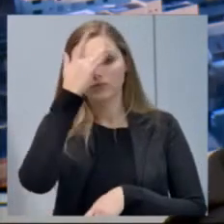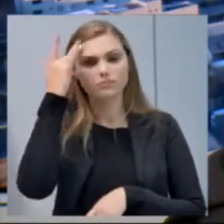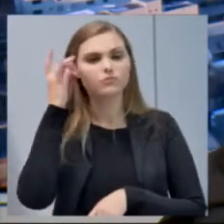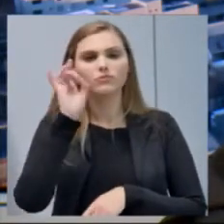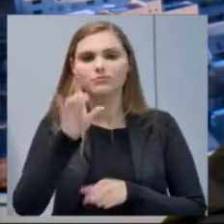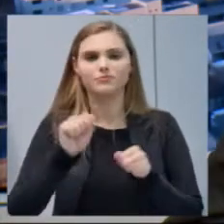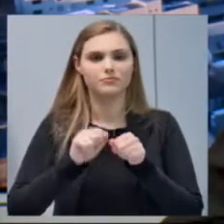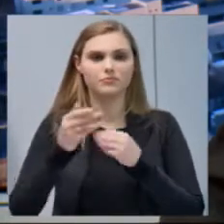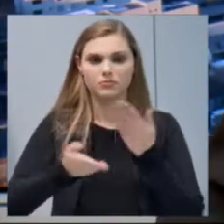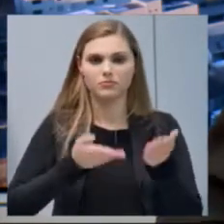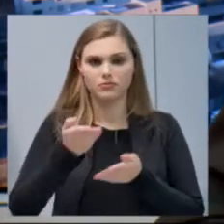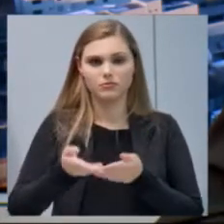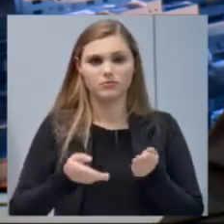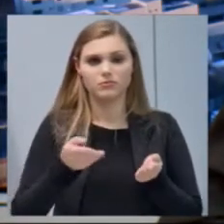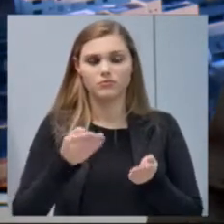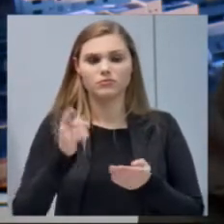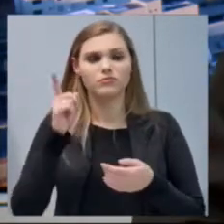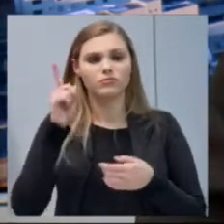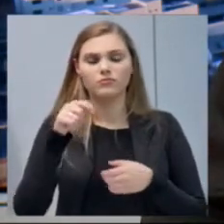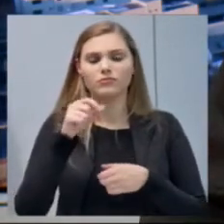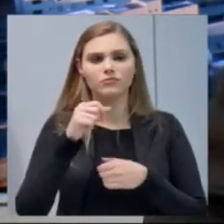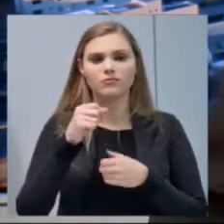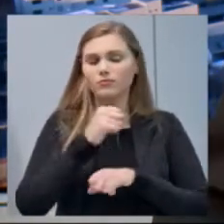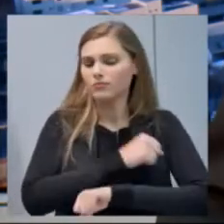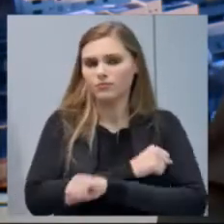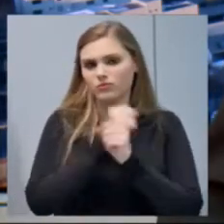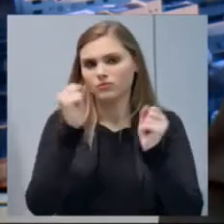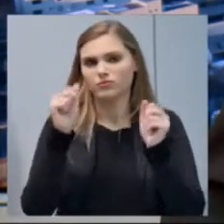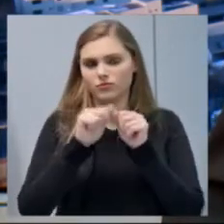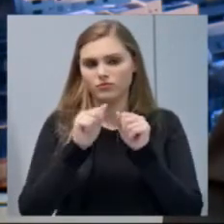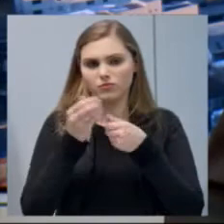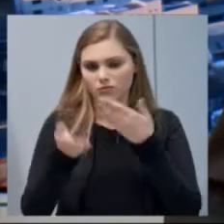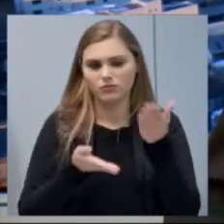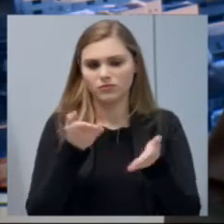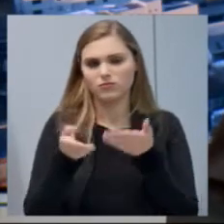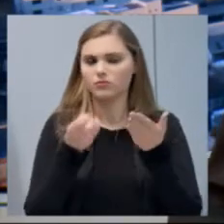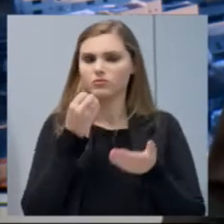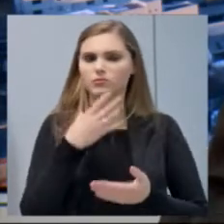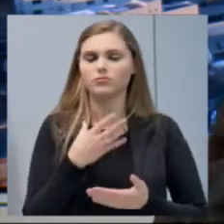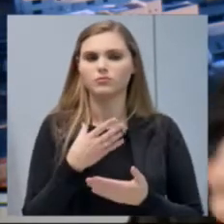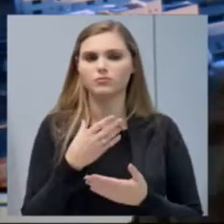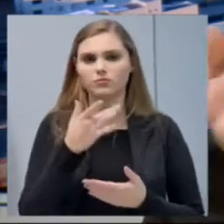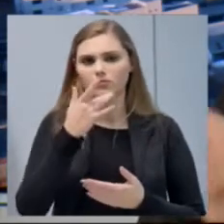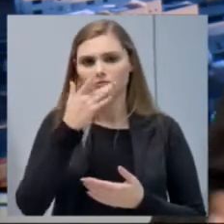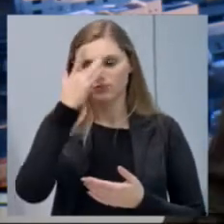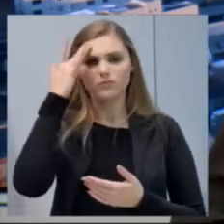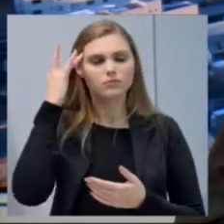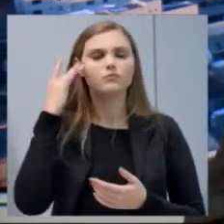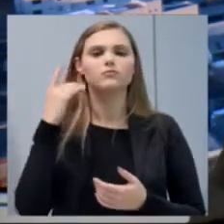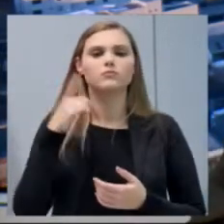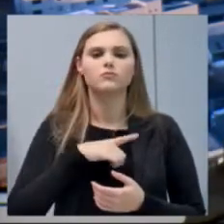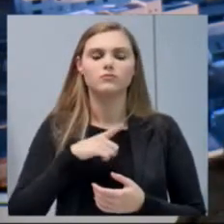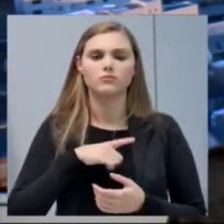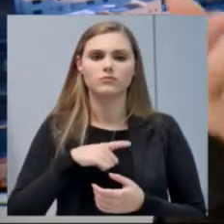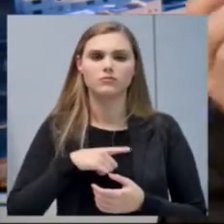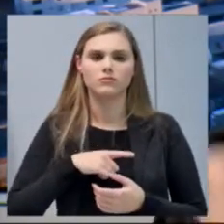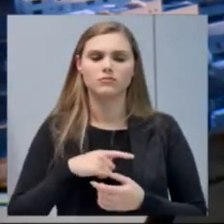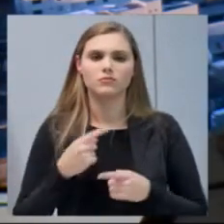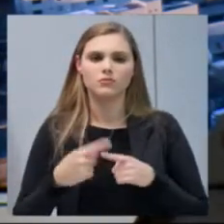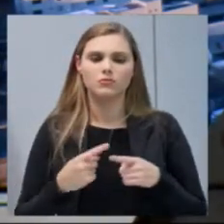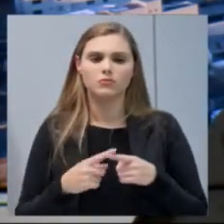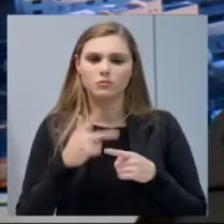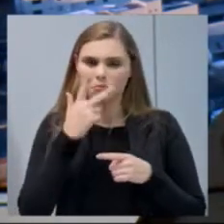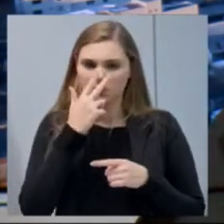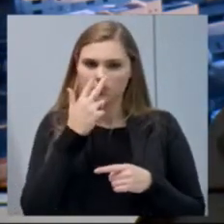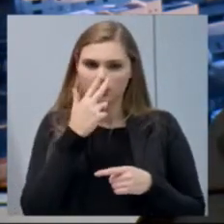Então, é praticamente desumano o atendimento que as servidoras acabam fazendo nas tripas ao coração